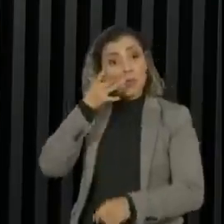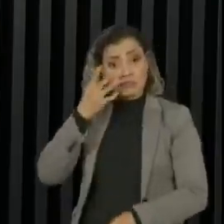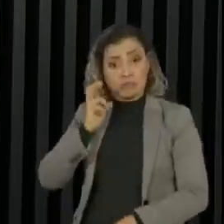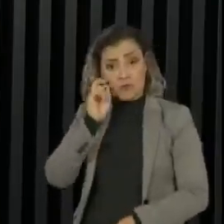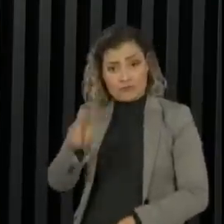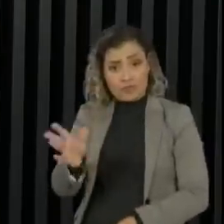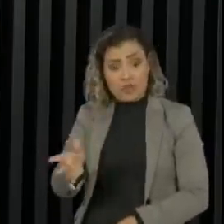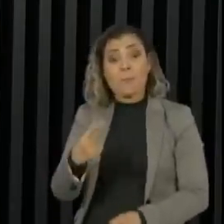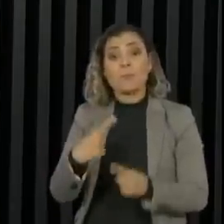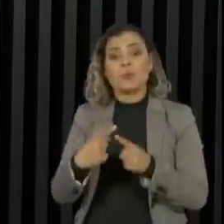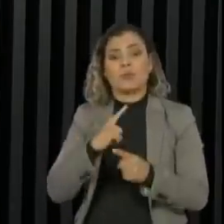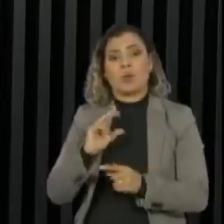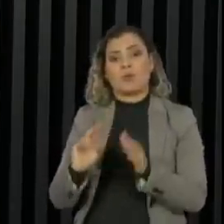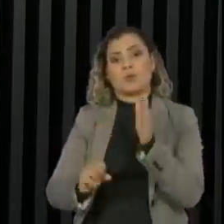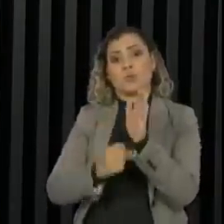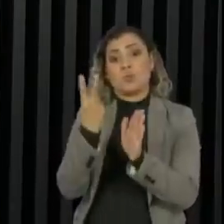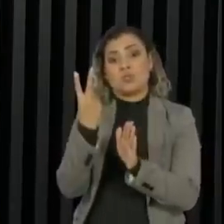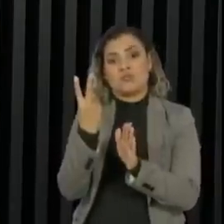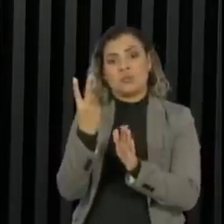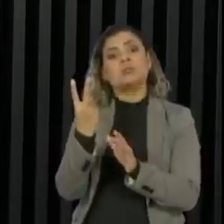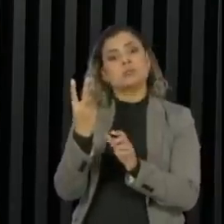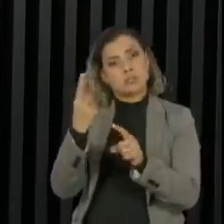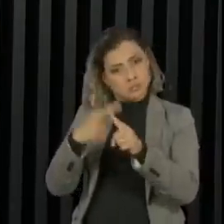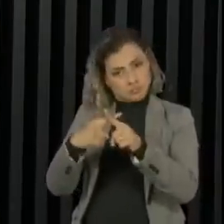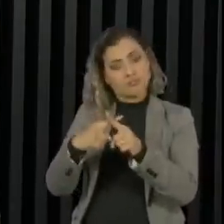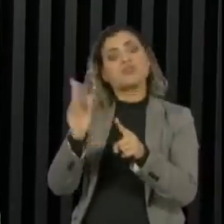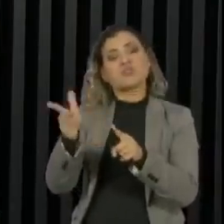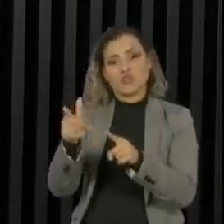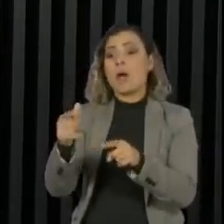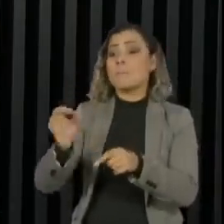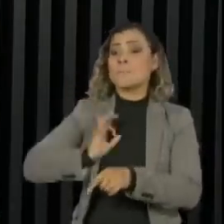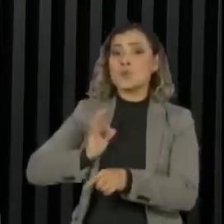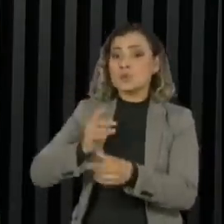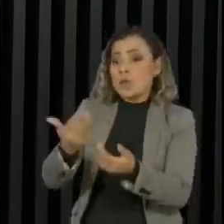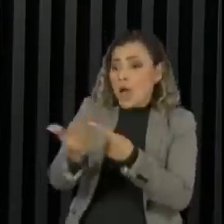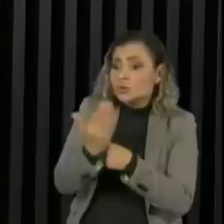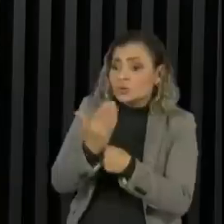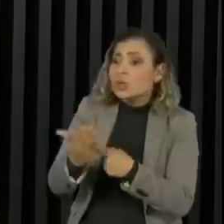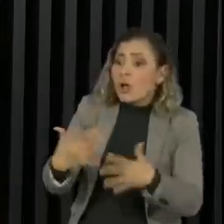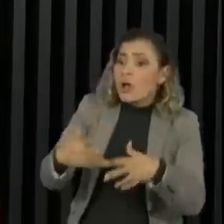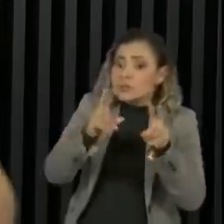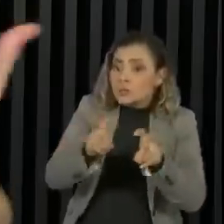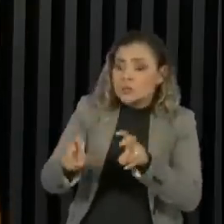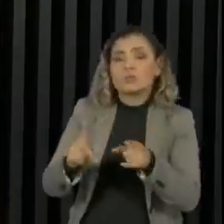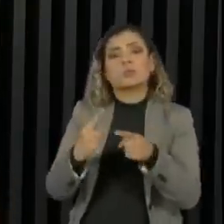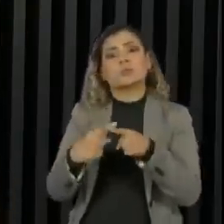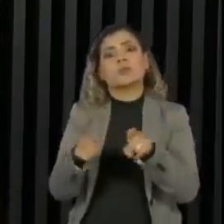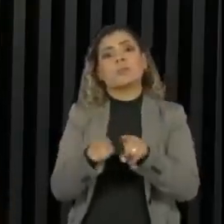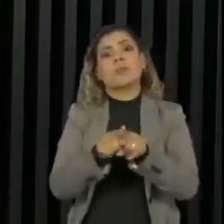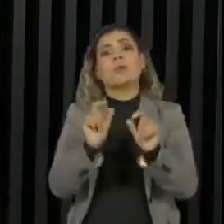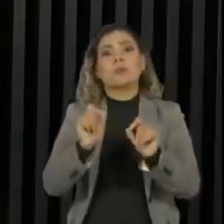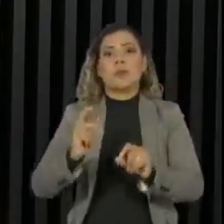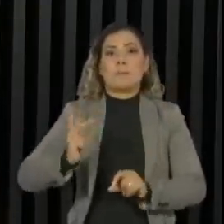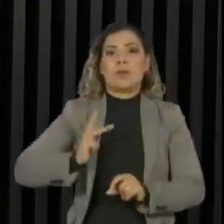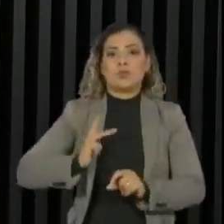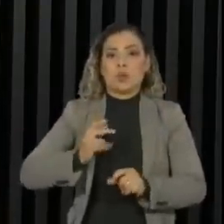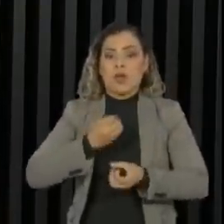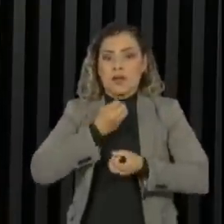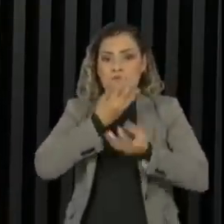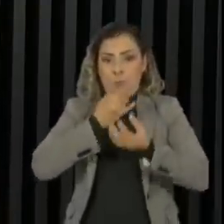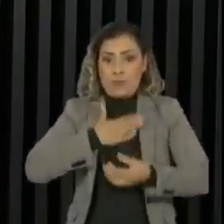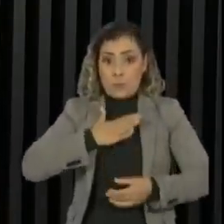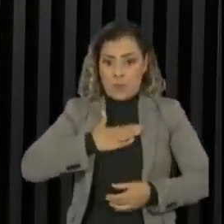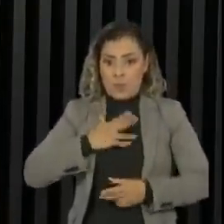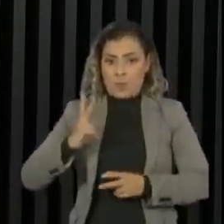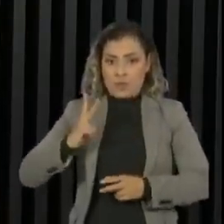quando eu tive dois episódios onde eu precisei do auxílio da polícia para esse tipo de assunto. Um foi o vazamento de intimidade e o outro foi